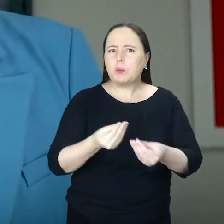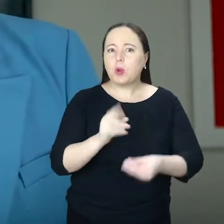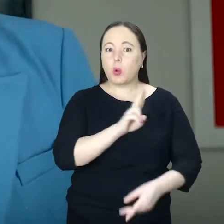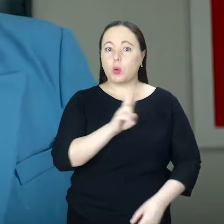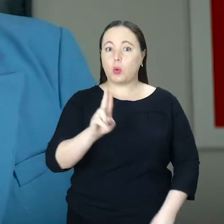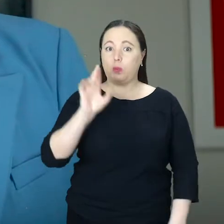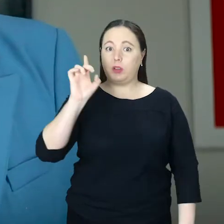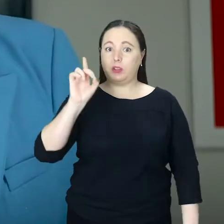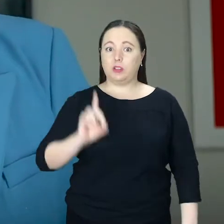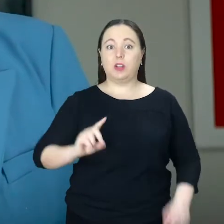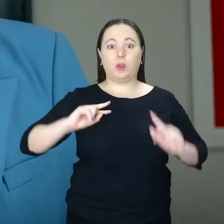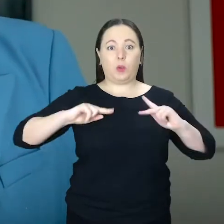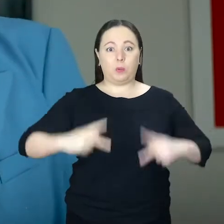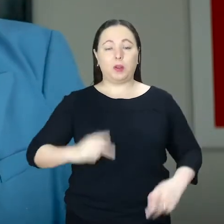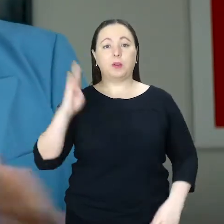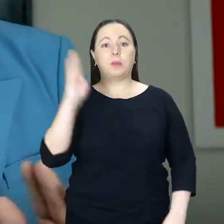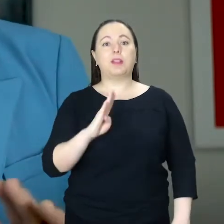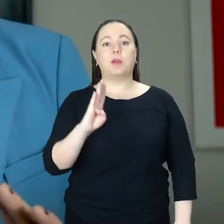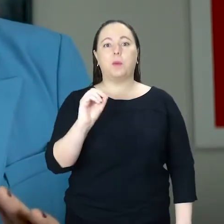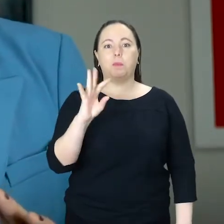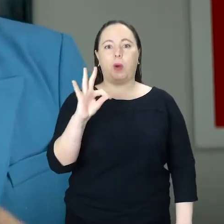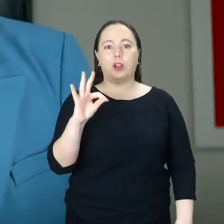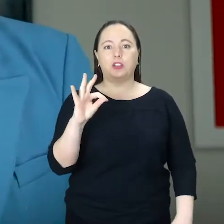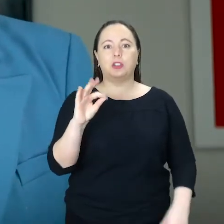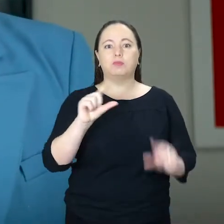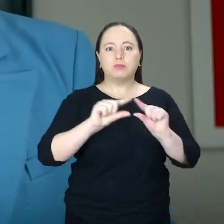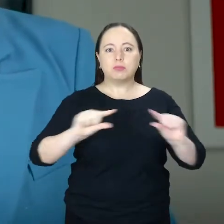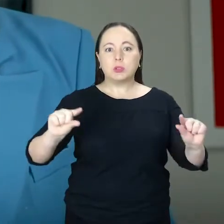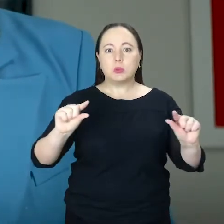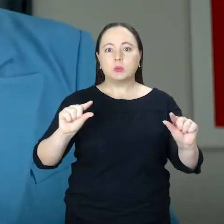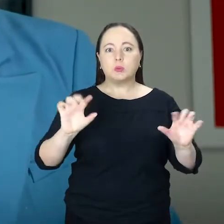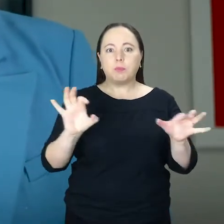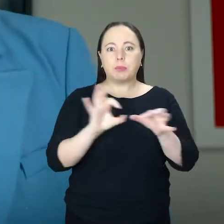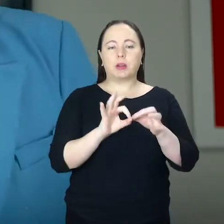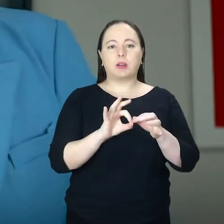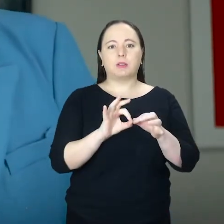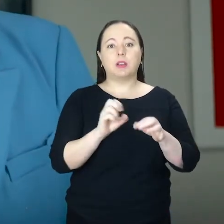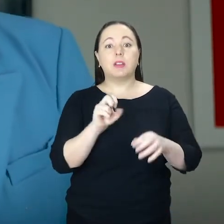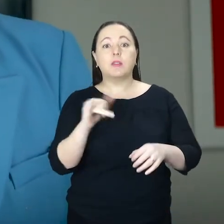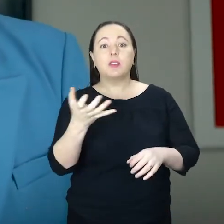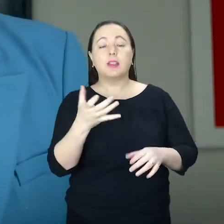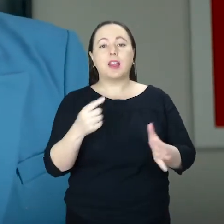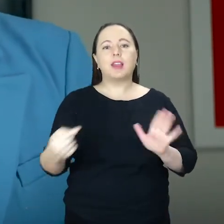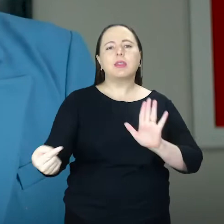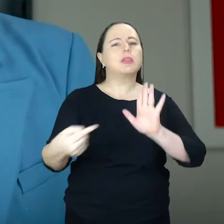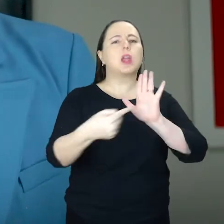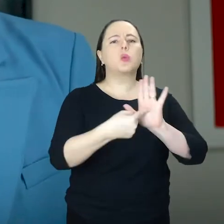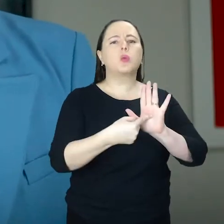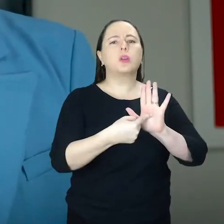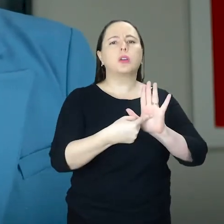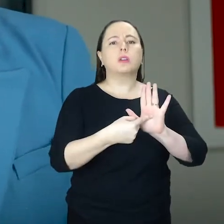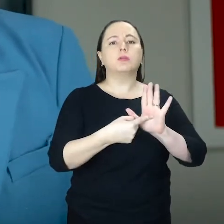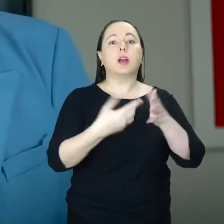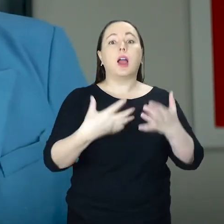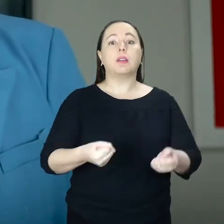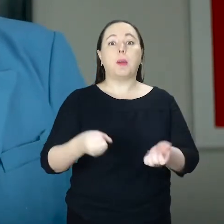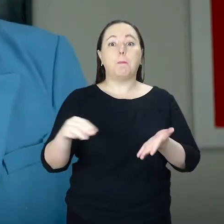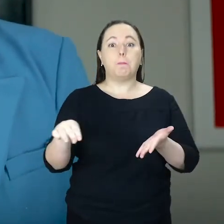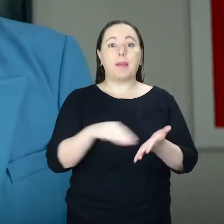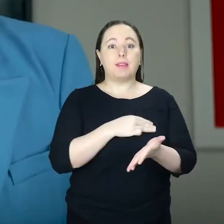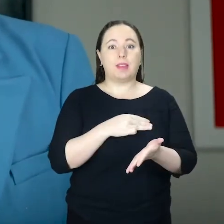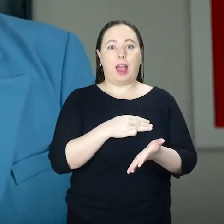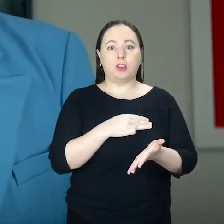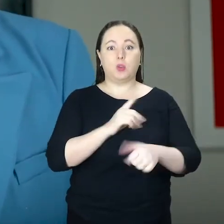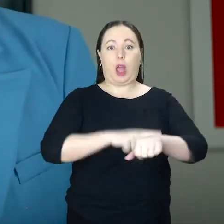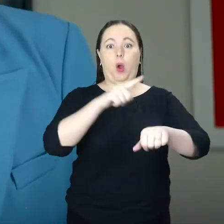Direitos Humanos Brasil BOT, tudo junto. Quem quiser denunciar vai receber uma mensagem